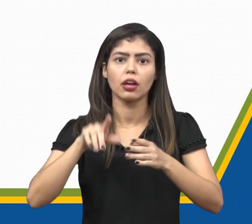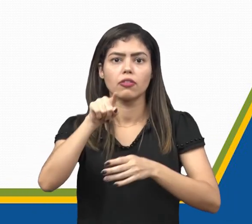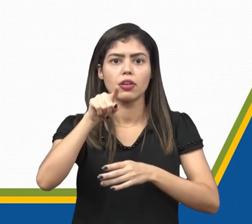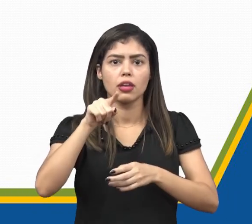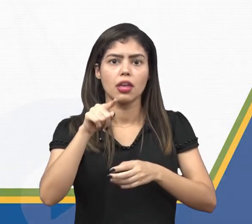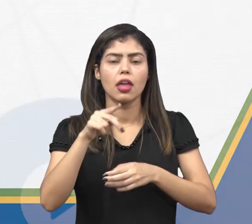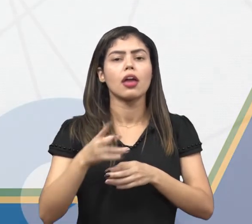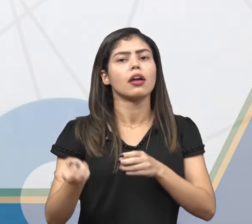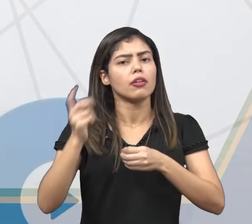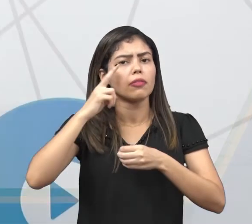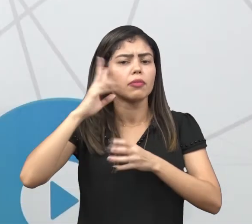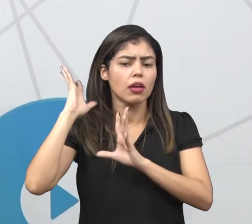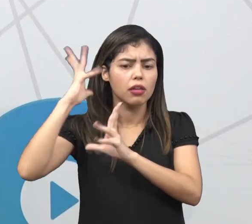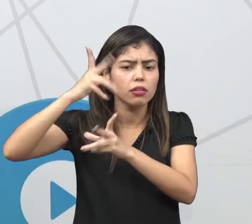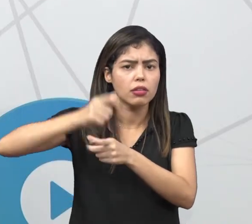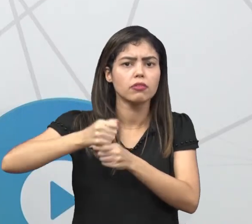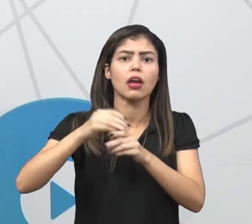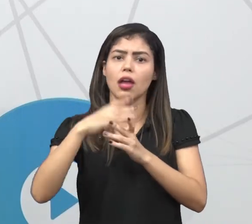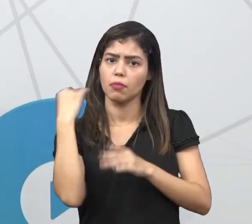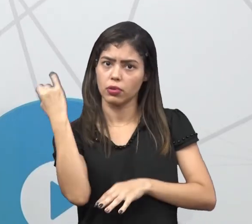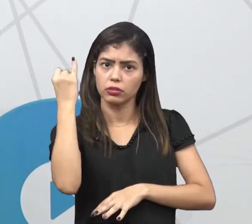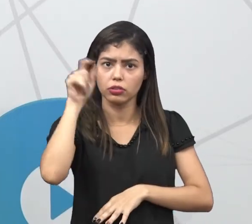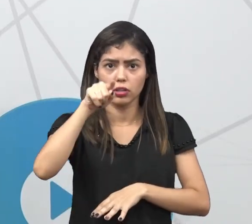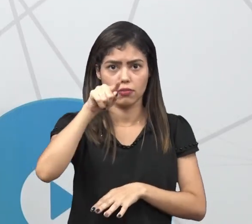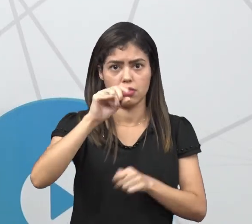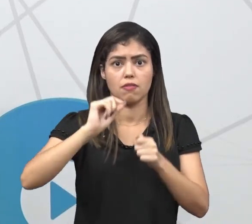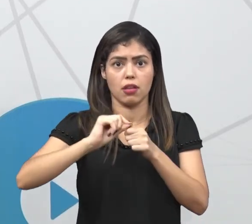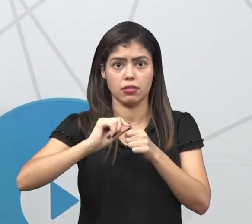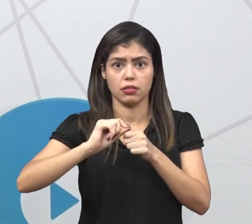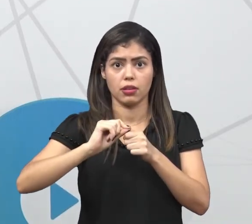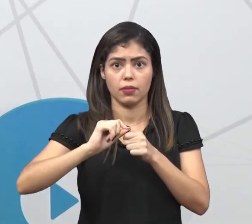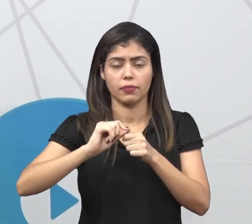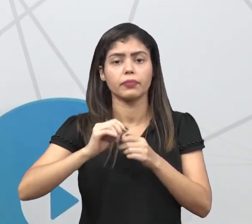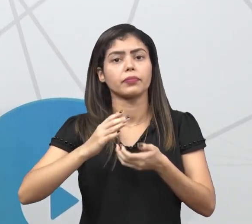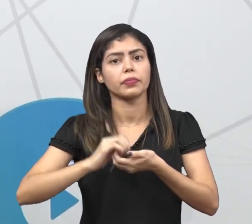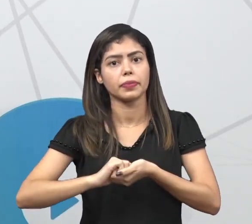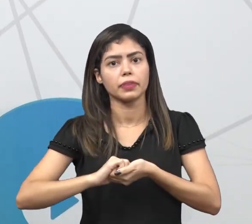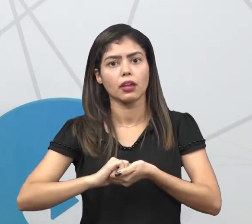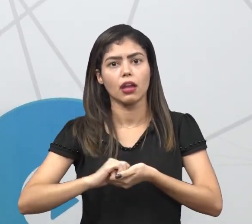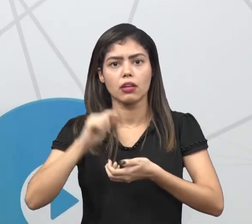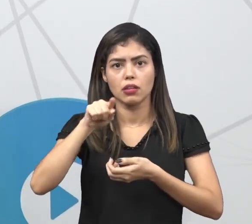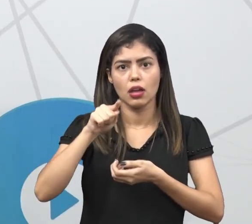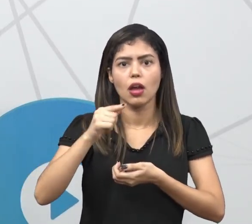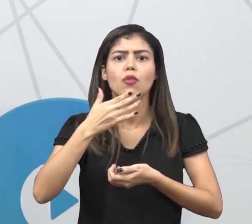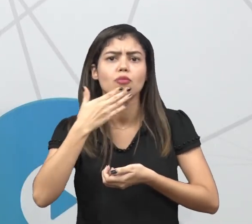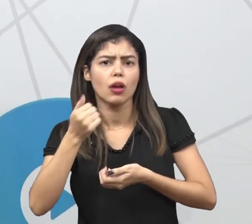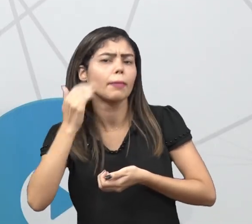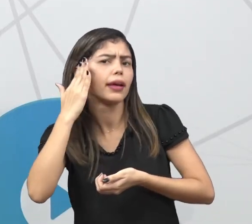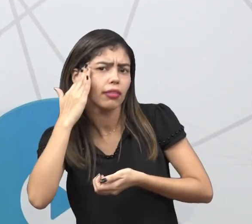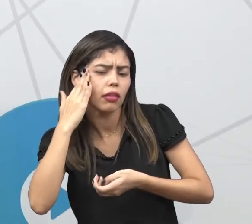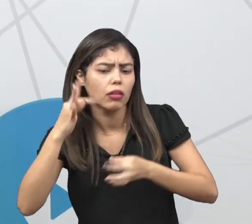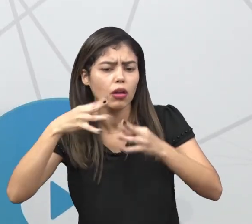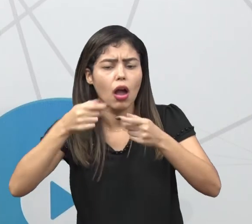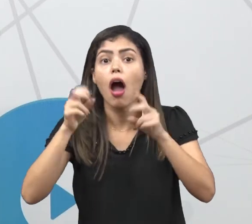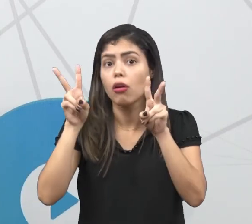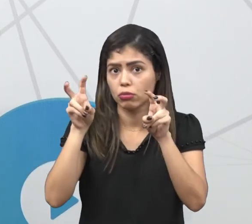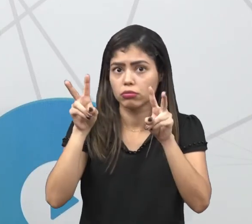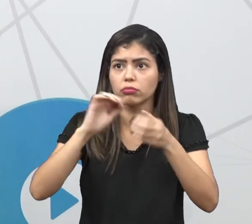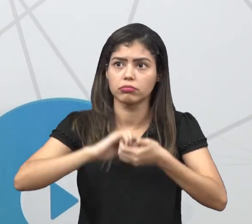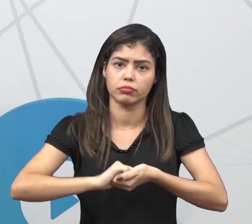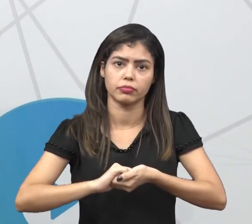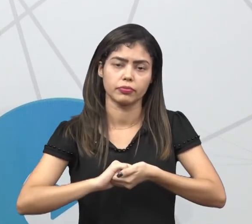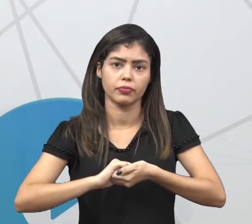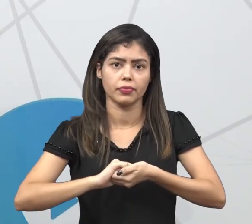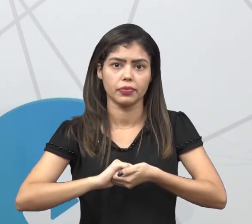revisando o conteúdo e é muito importante que você faça isso, para que seja mais consolidado ainda aquilo que você aprendeu até